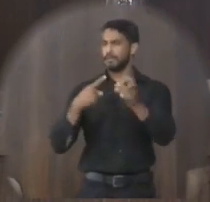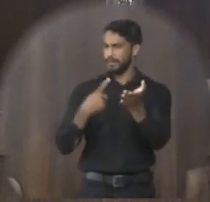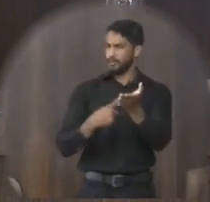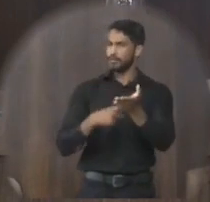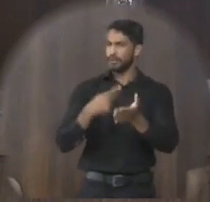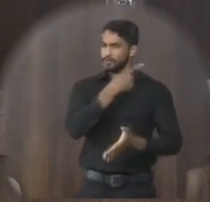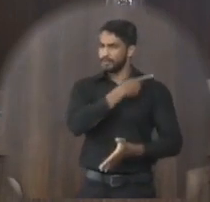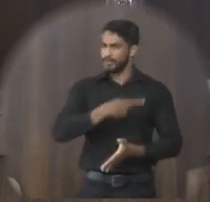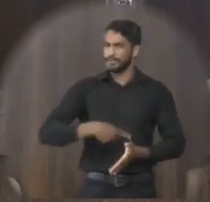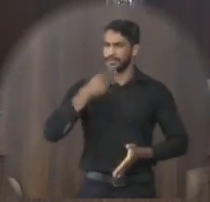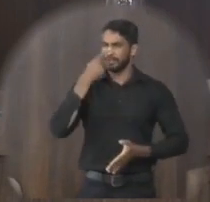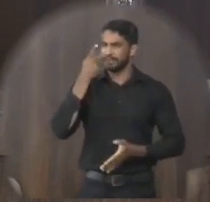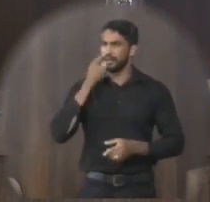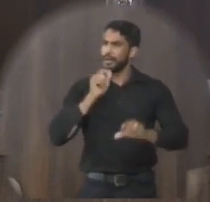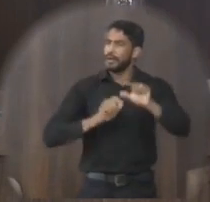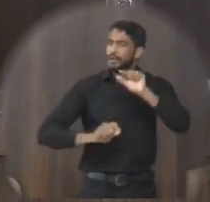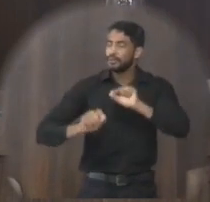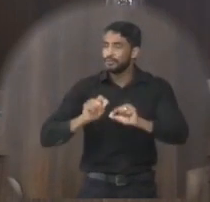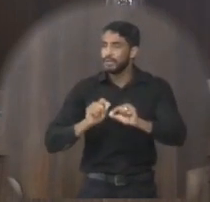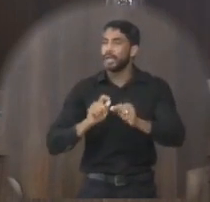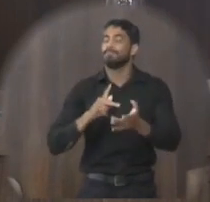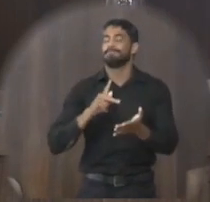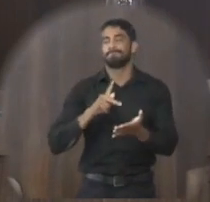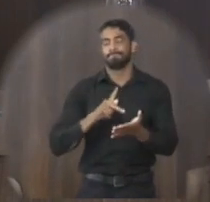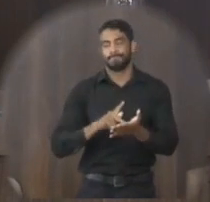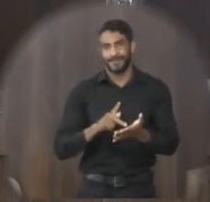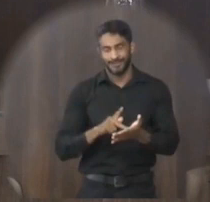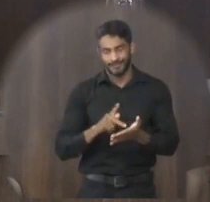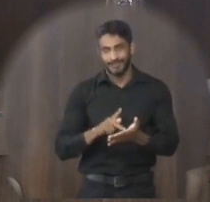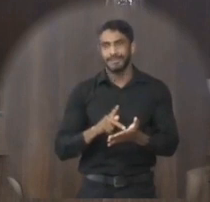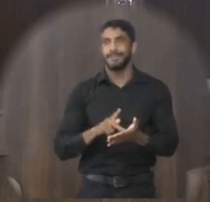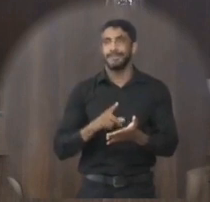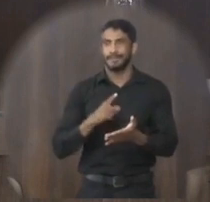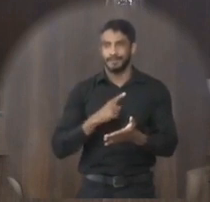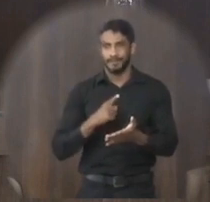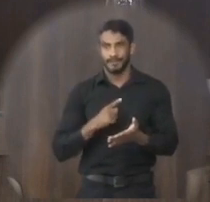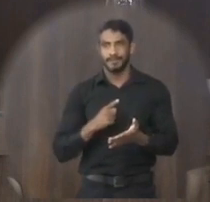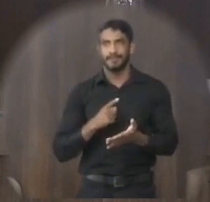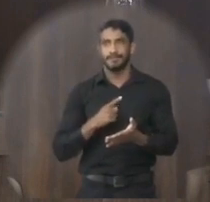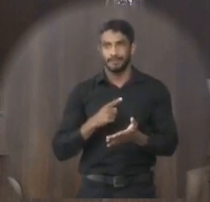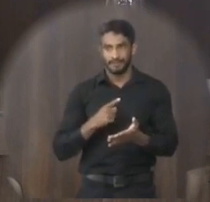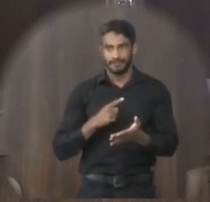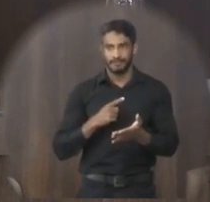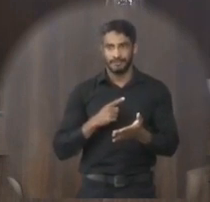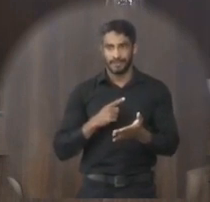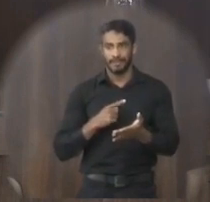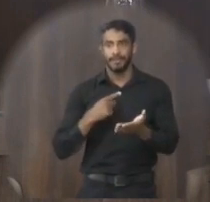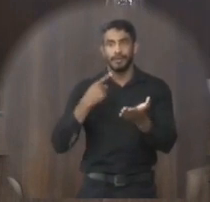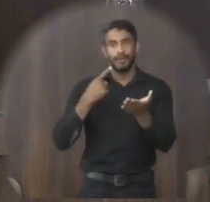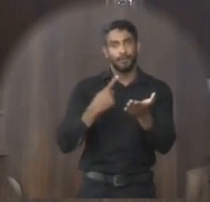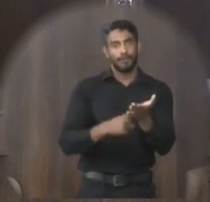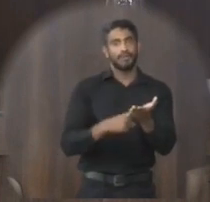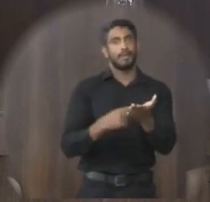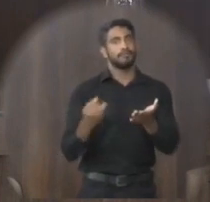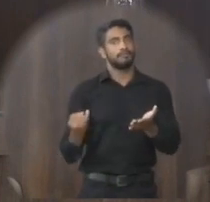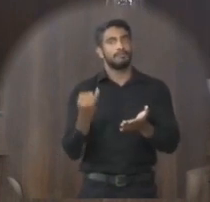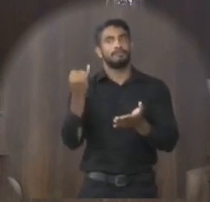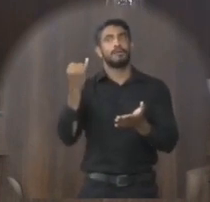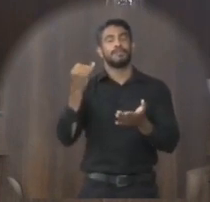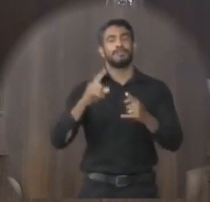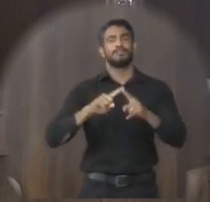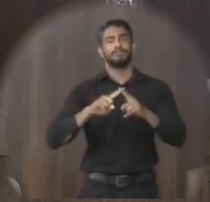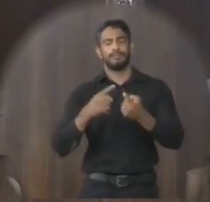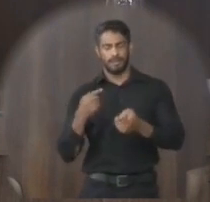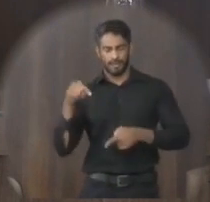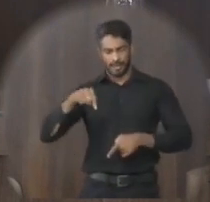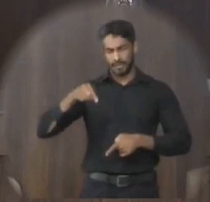com o presidente quando falei que, com certeza, há uma projeção muito interessante de se chegar a acordo aí. Agora, o que a gente